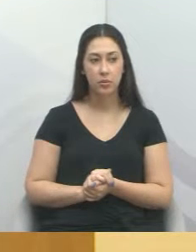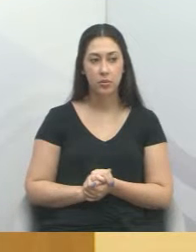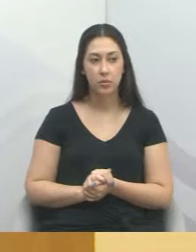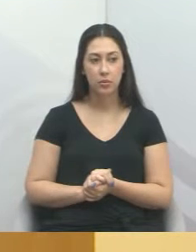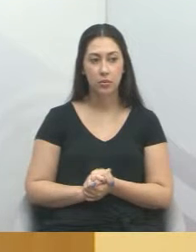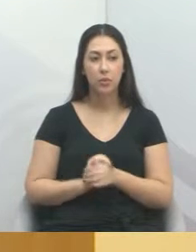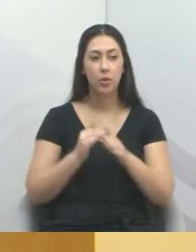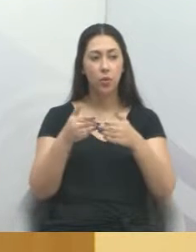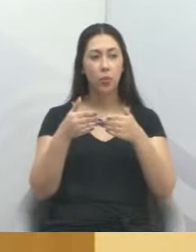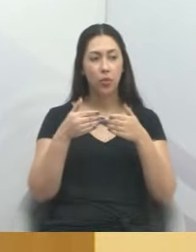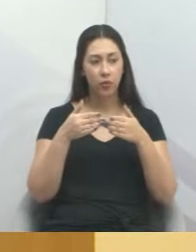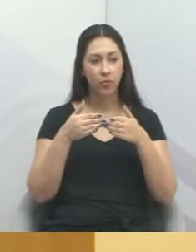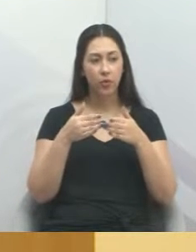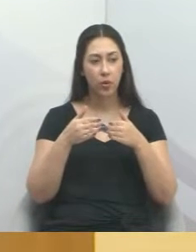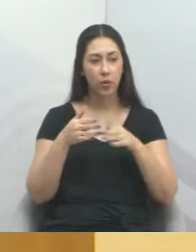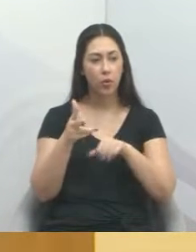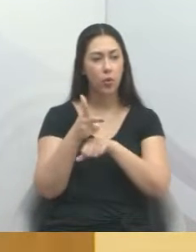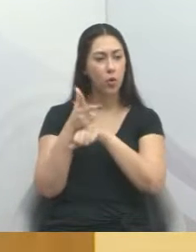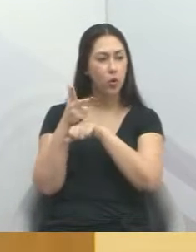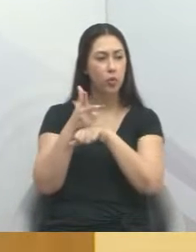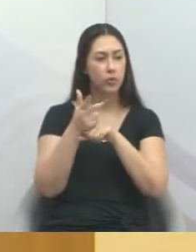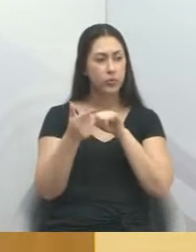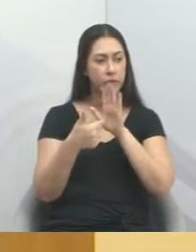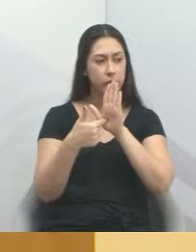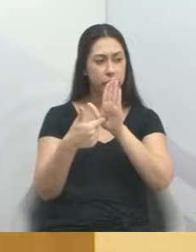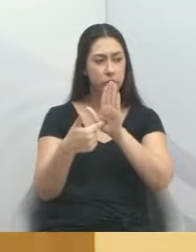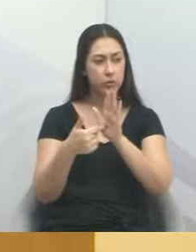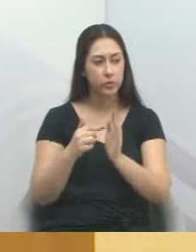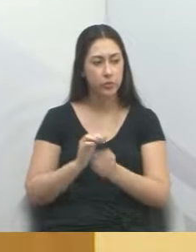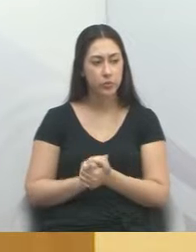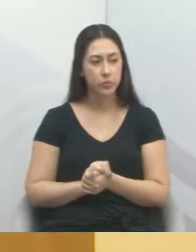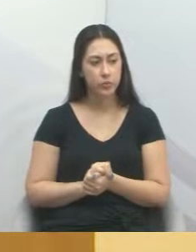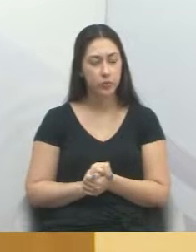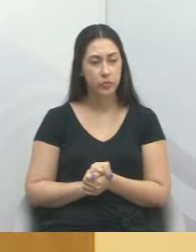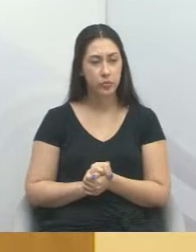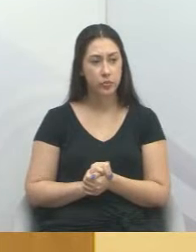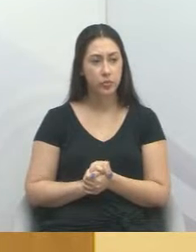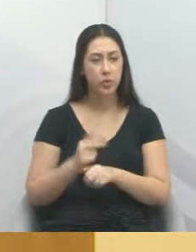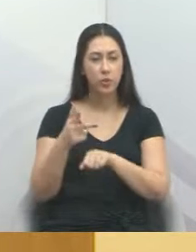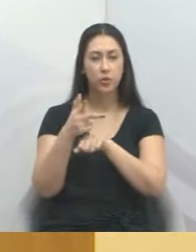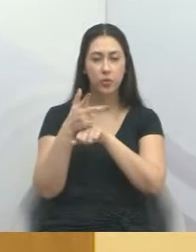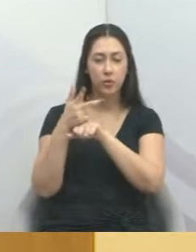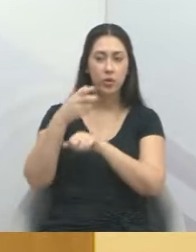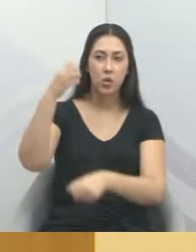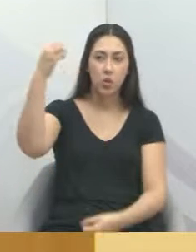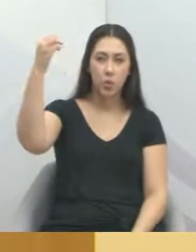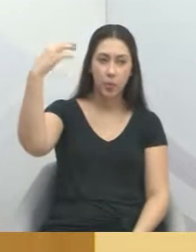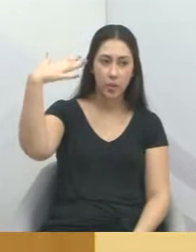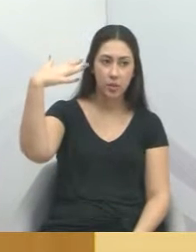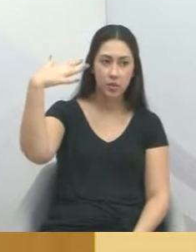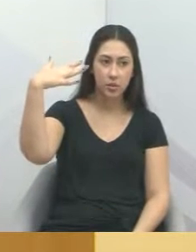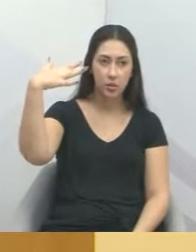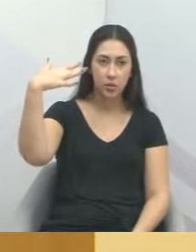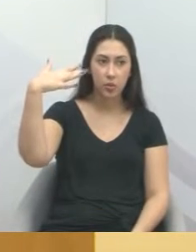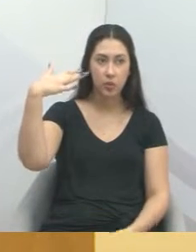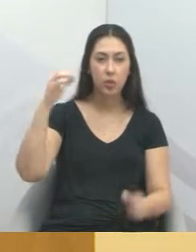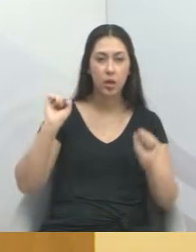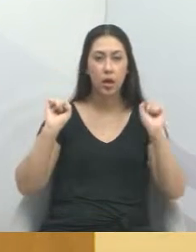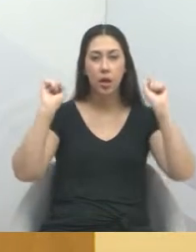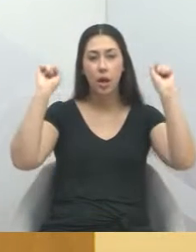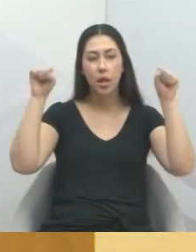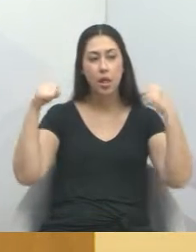Por favor, coloca o vídeo para mim. Um vídeo da iluminação da Academia